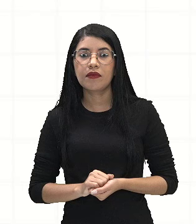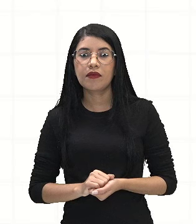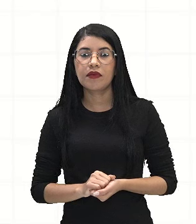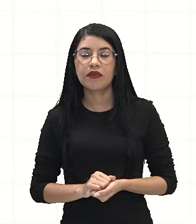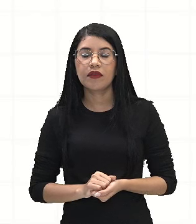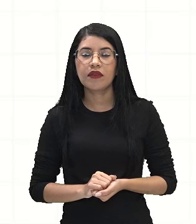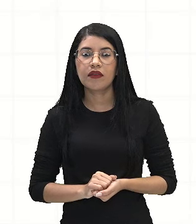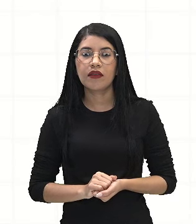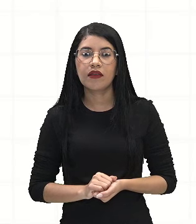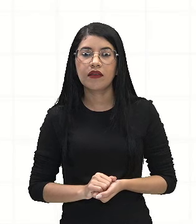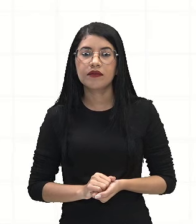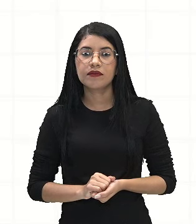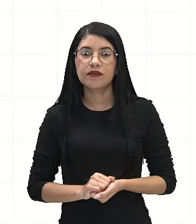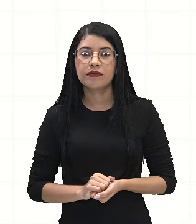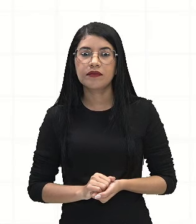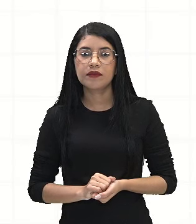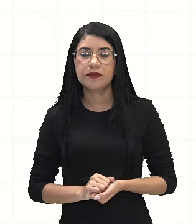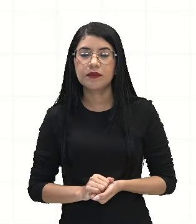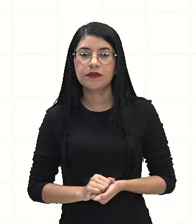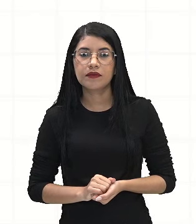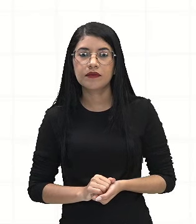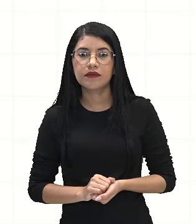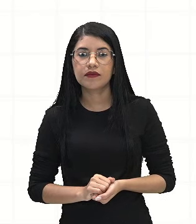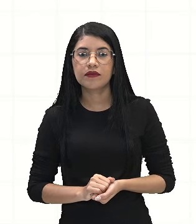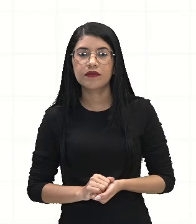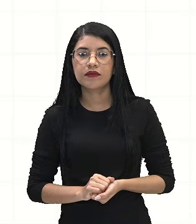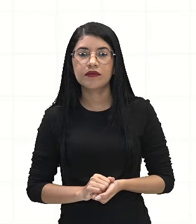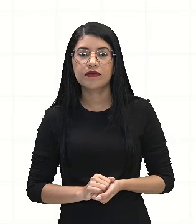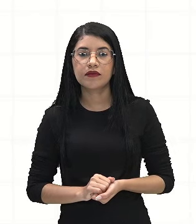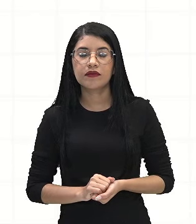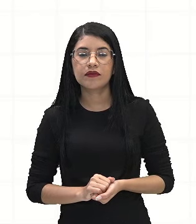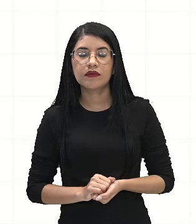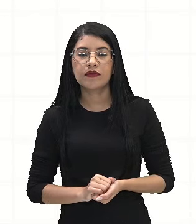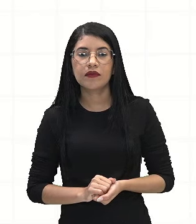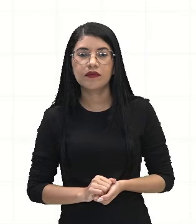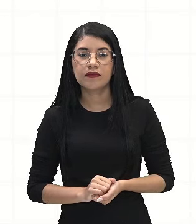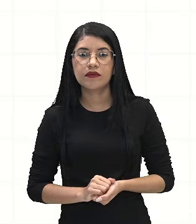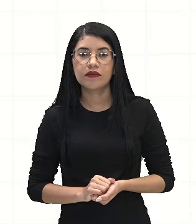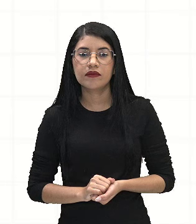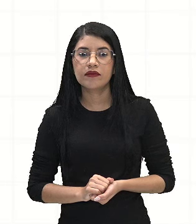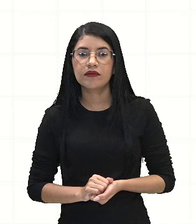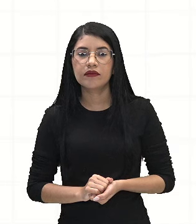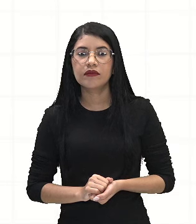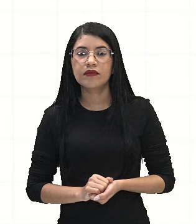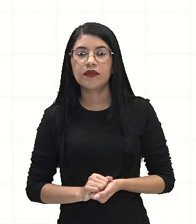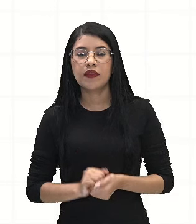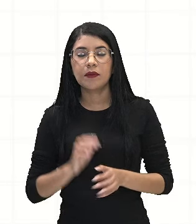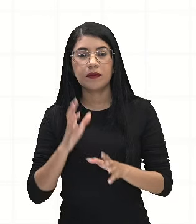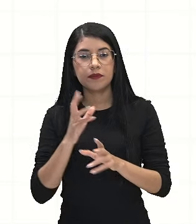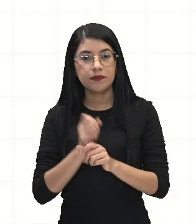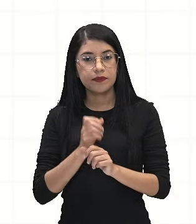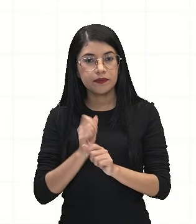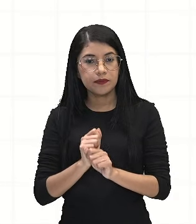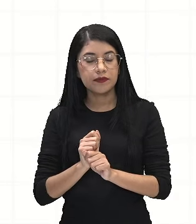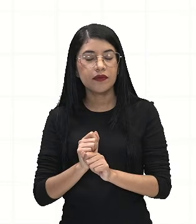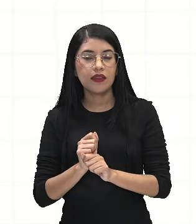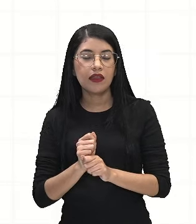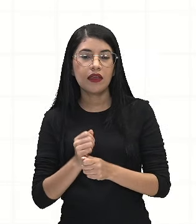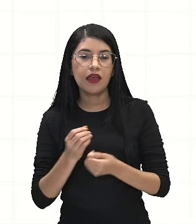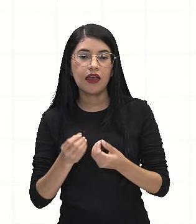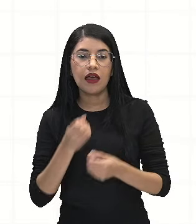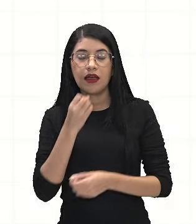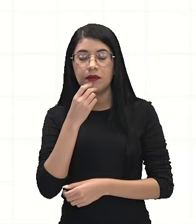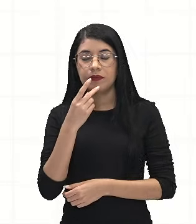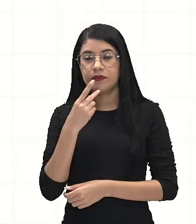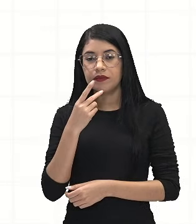Seria aí a face de trás vermelha e a face da frente amarela. Então, para eu calcular a probabilidade de uma carta